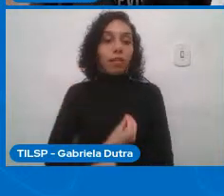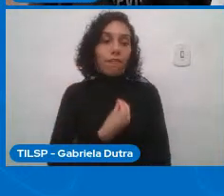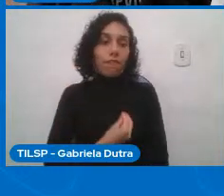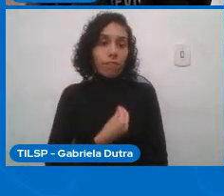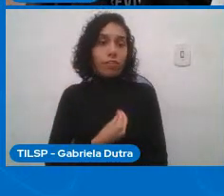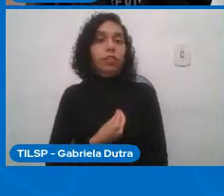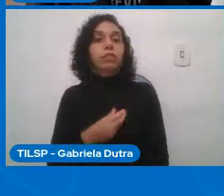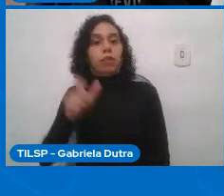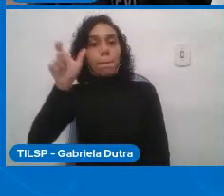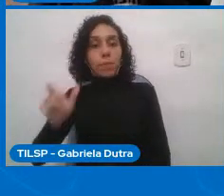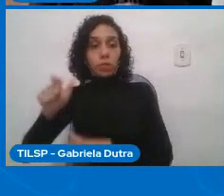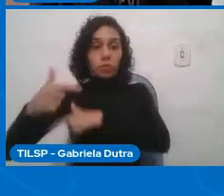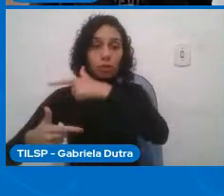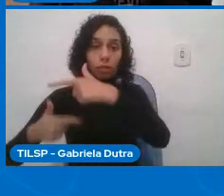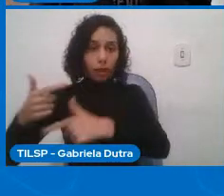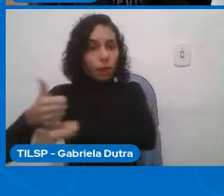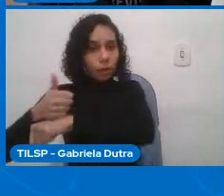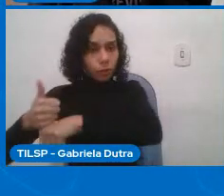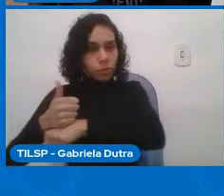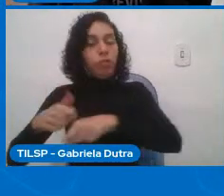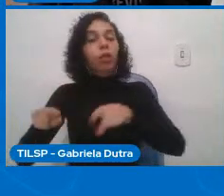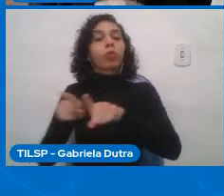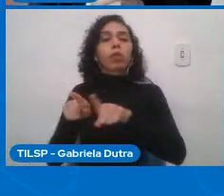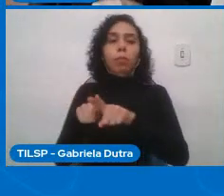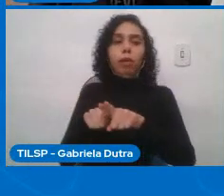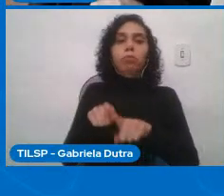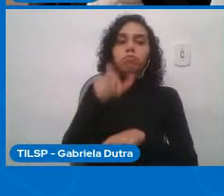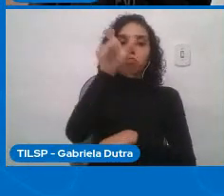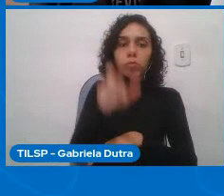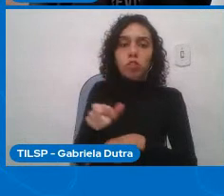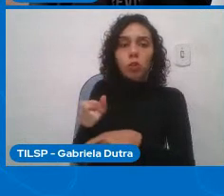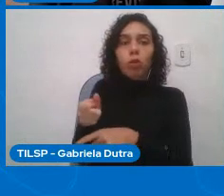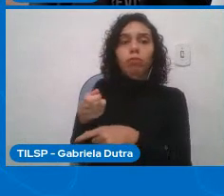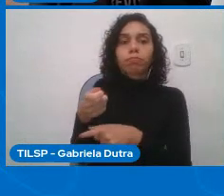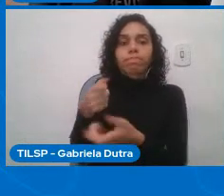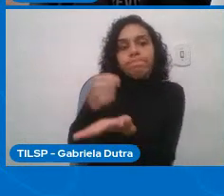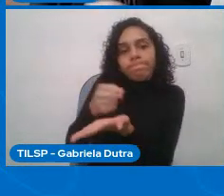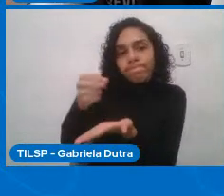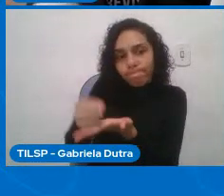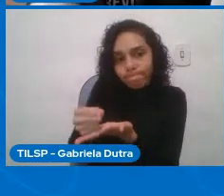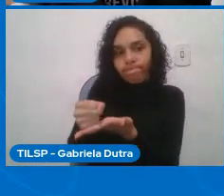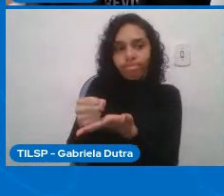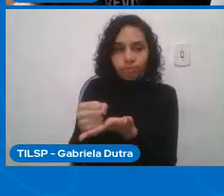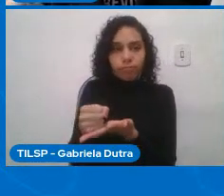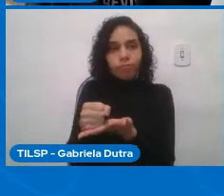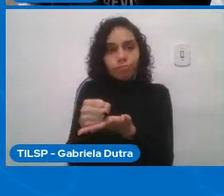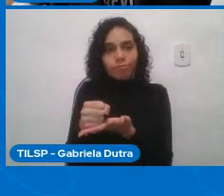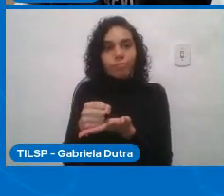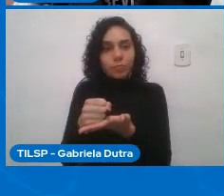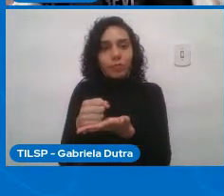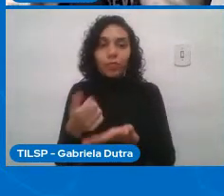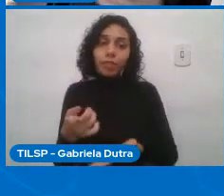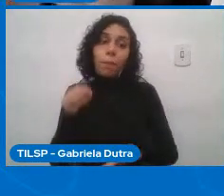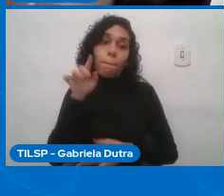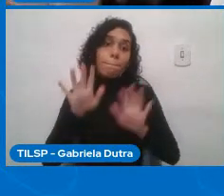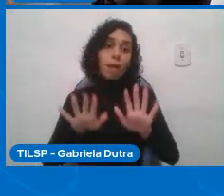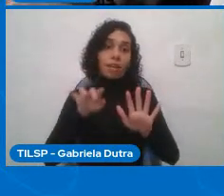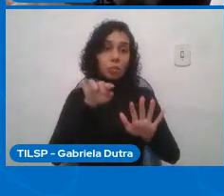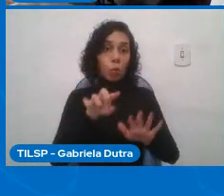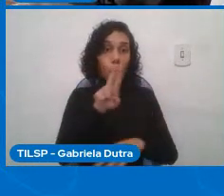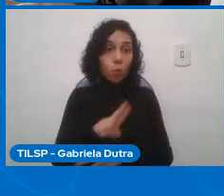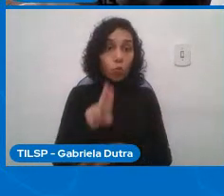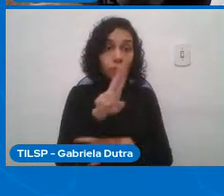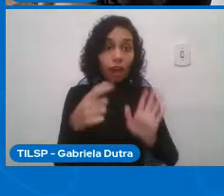seu uso. O que é mais grave nisso é que o uso era obrigatório, você não tinha alternativa. Então, você era